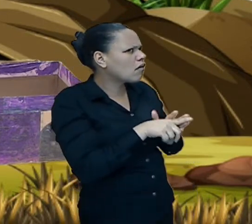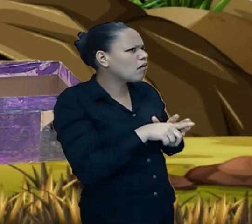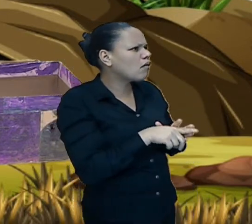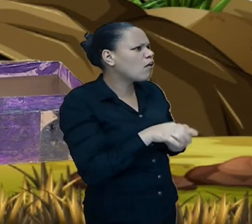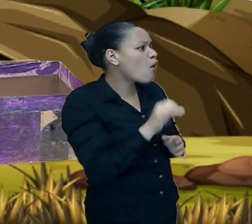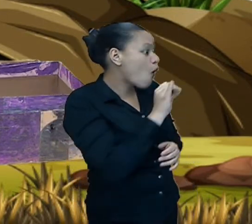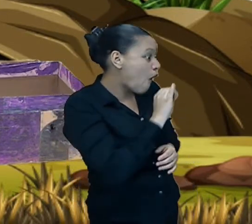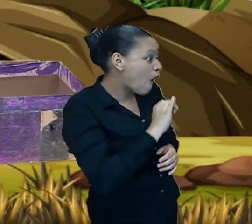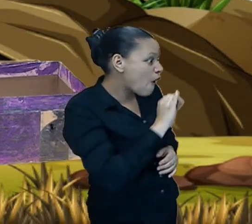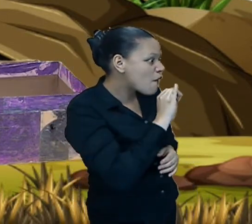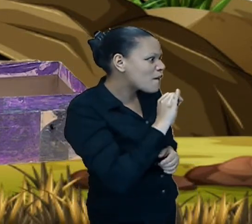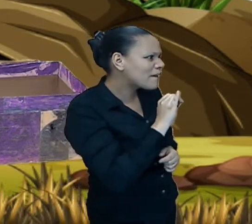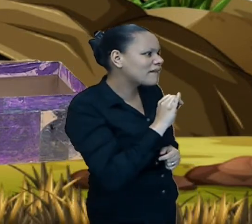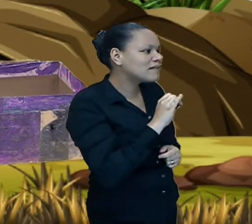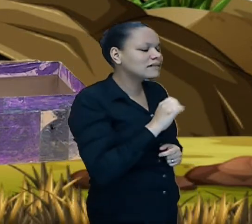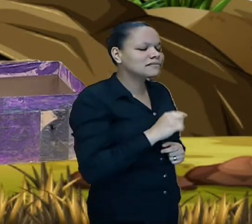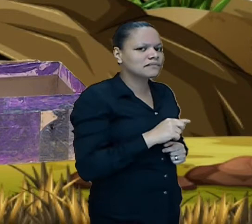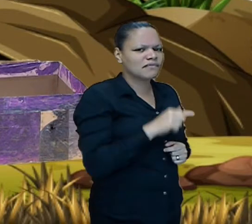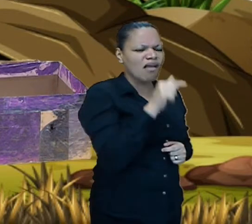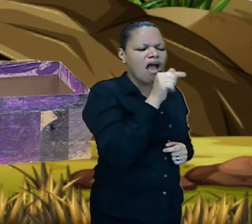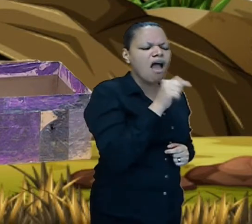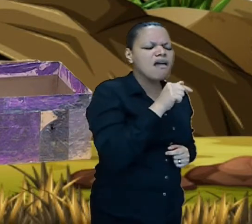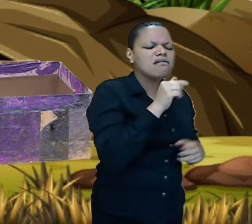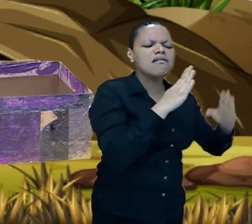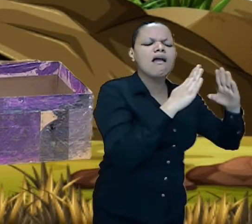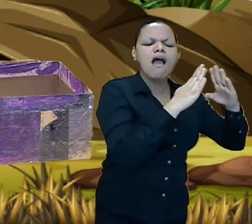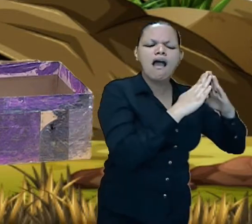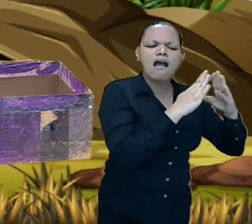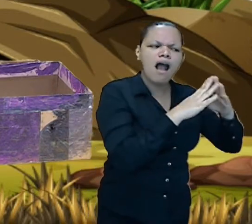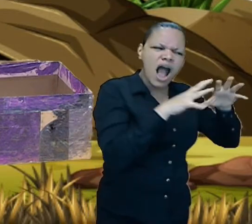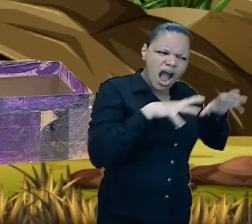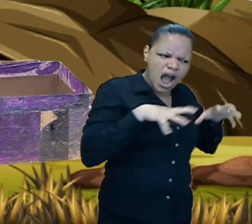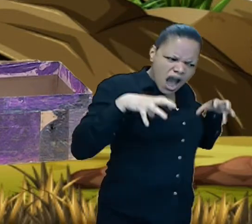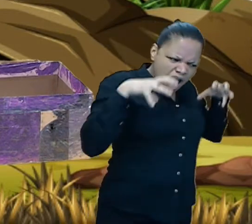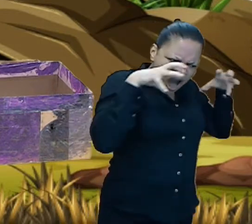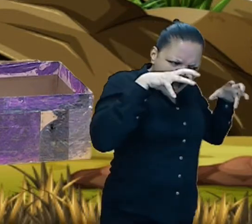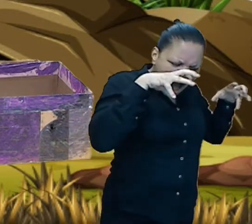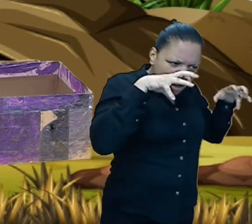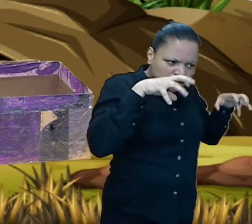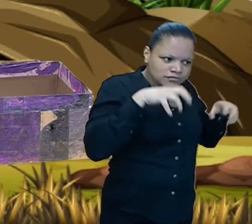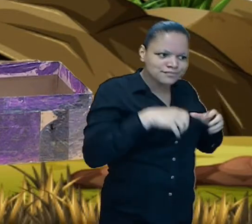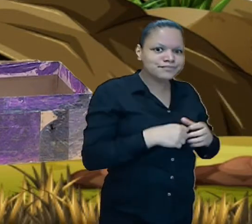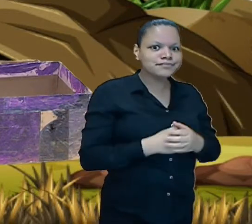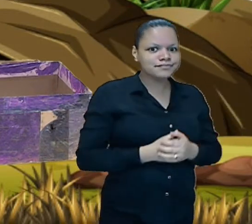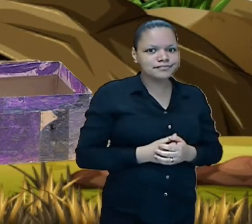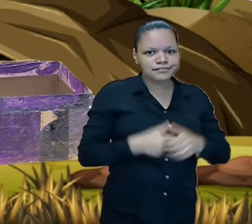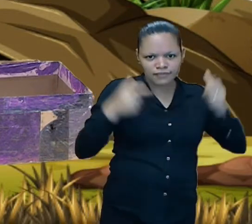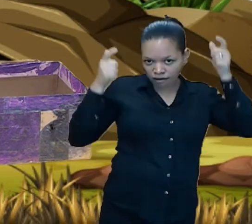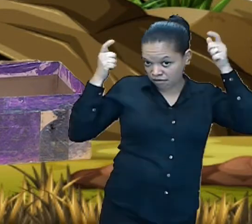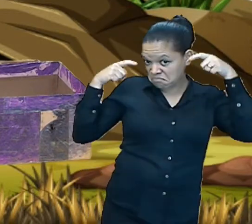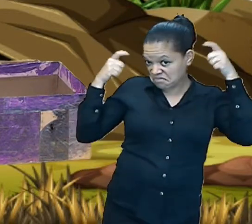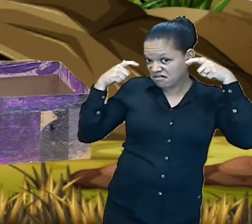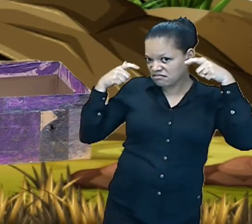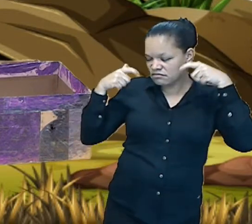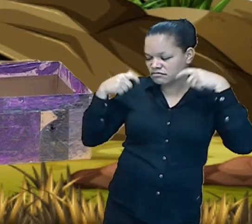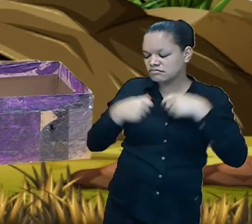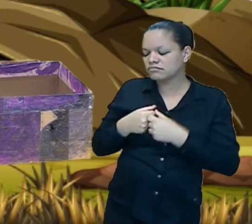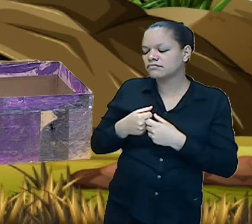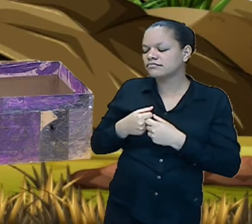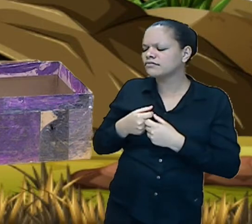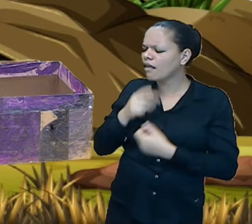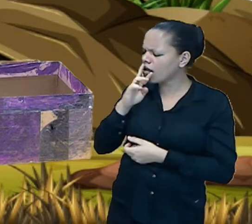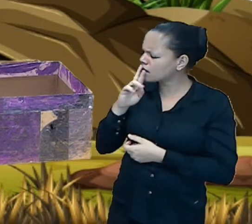cavernosa do monstro monstruoso a princesa olhou para ele e respondeu que sim então